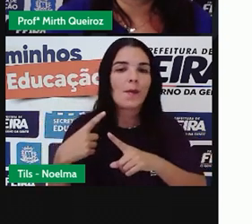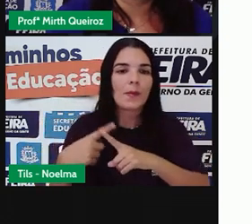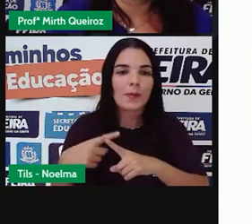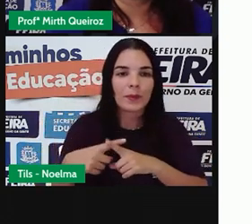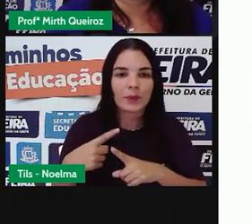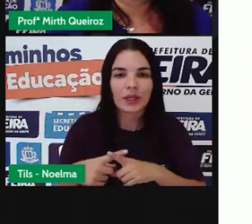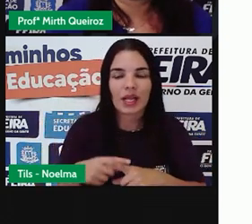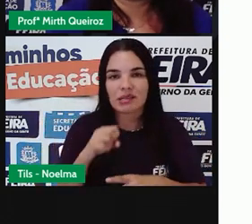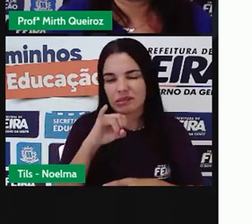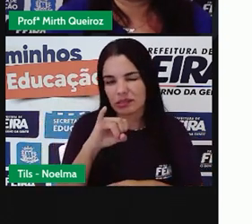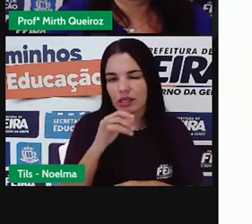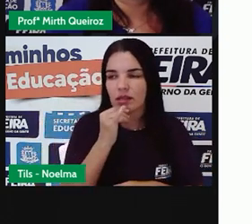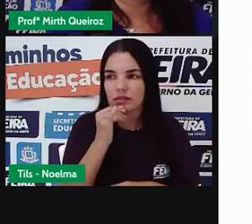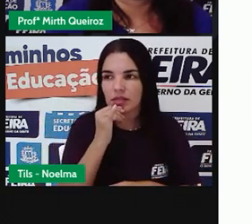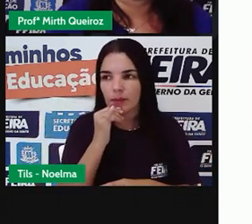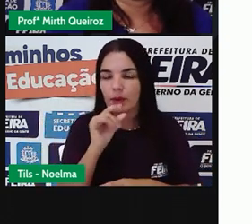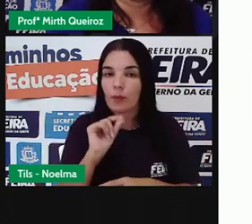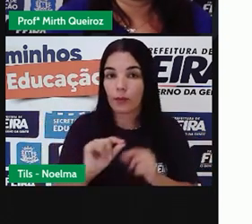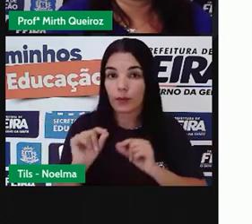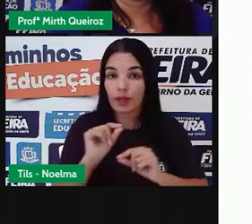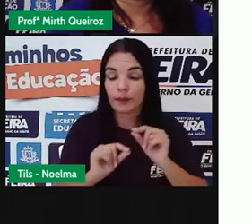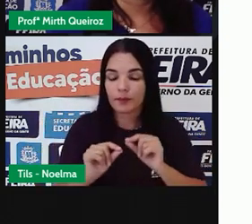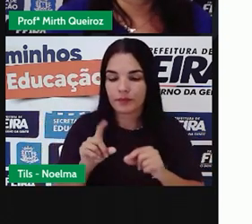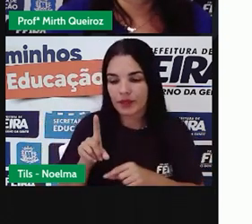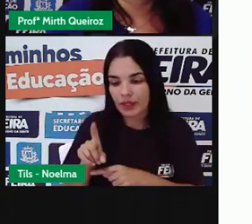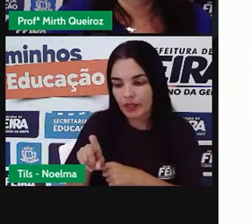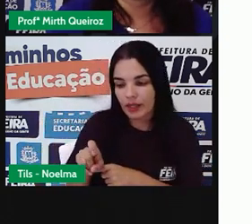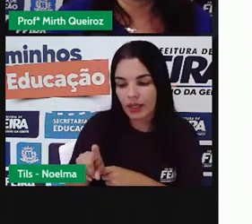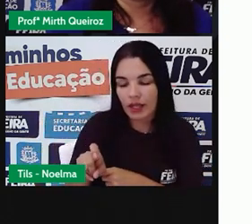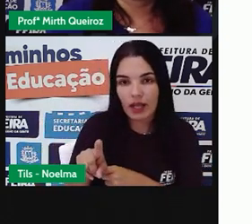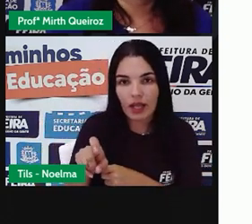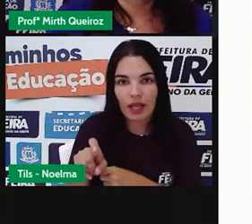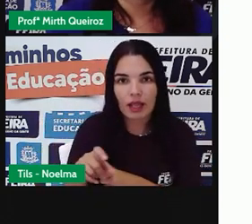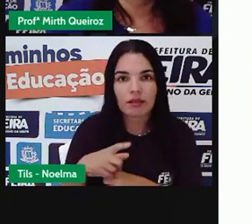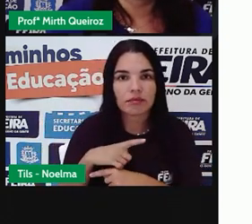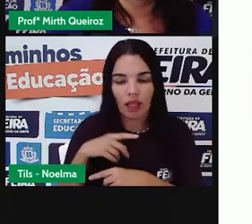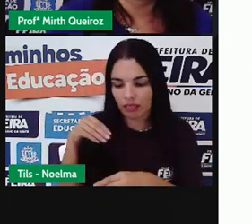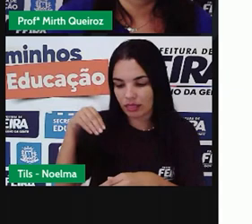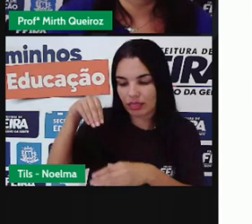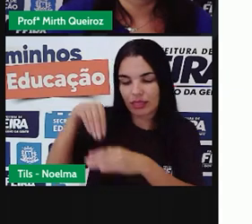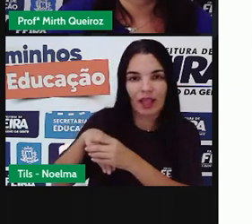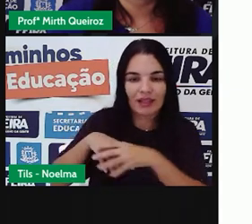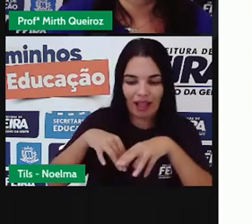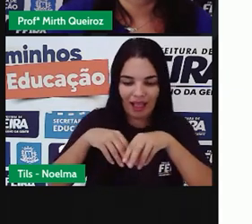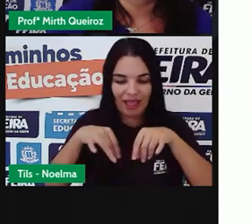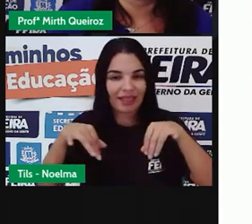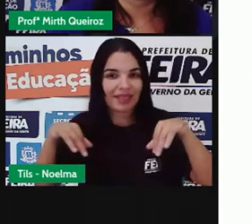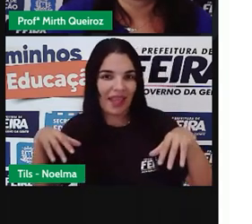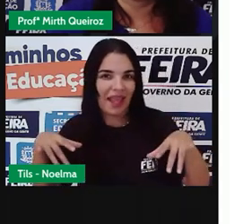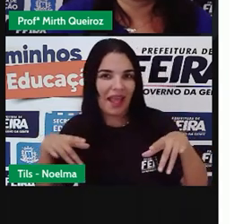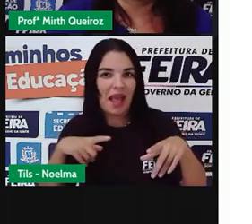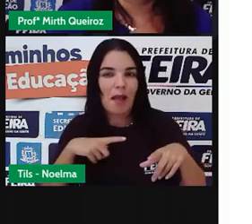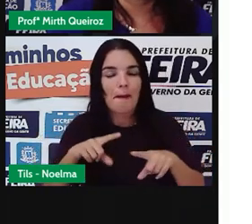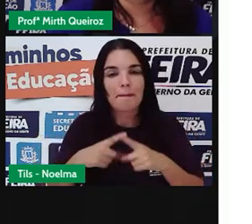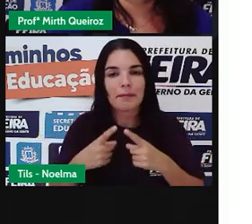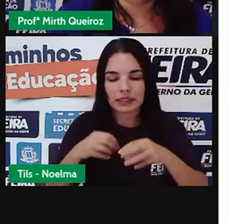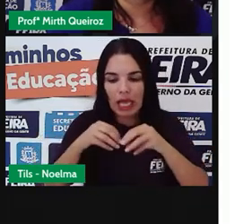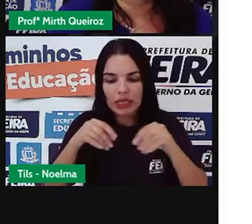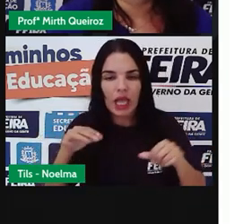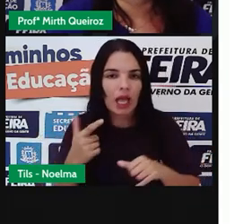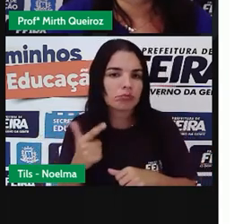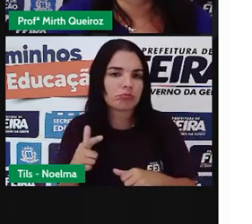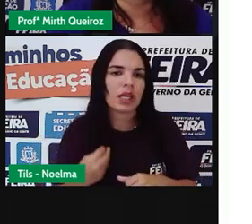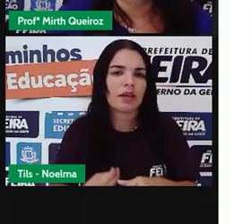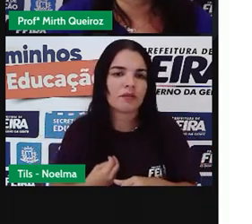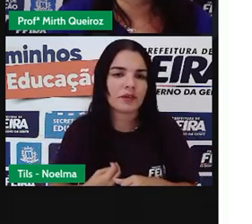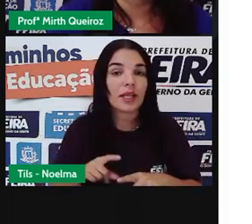solo não seja um ser vivo, é um ser não vivo, mas que a gente necessita para que mantenha a vida, dentro do